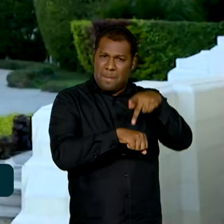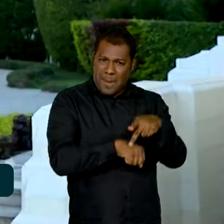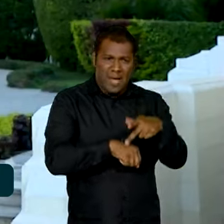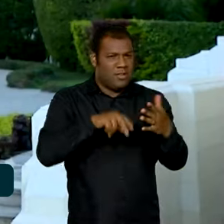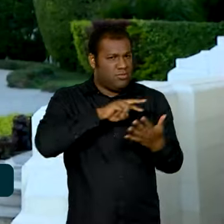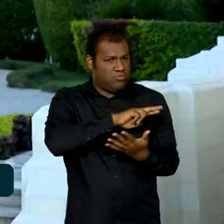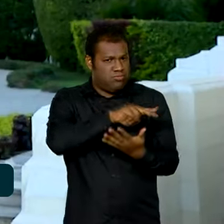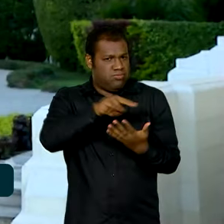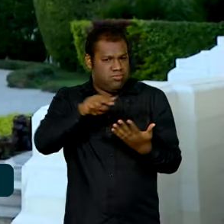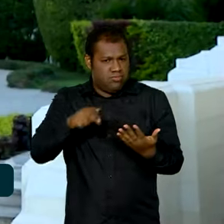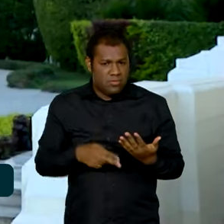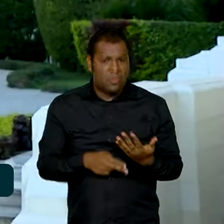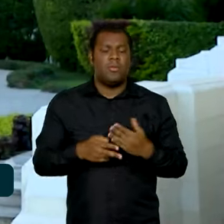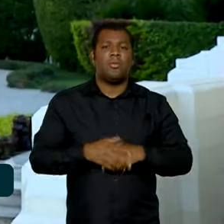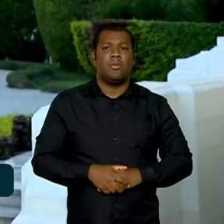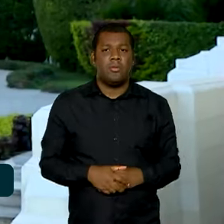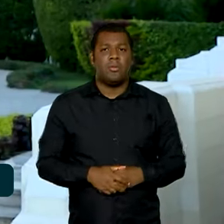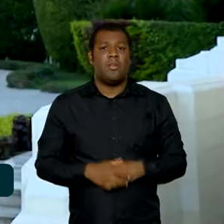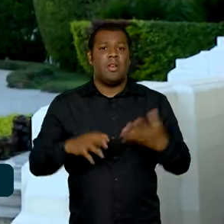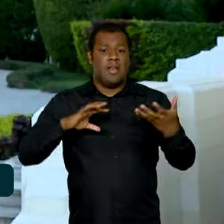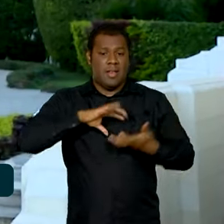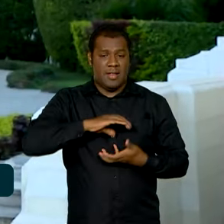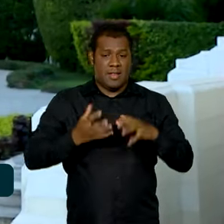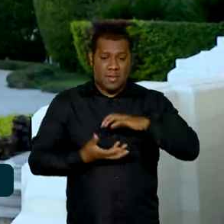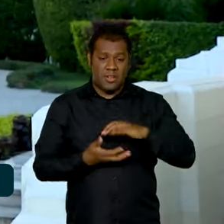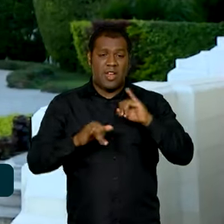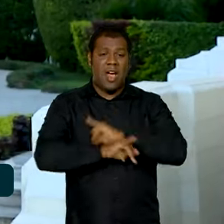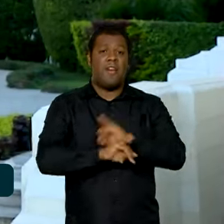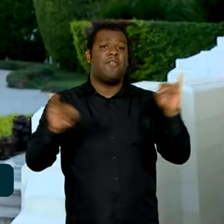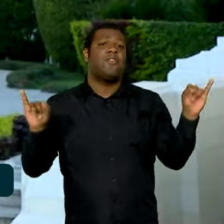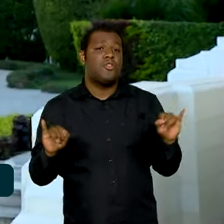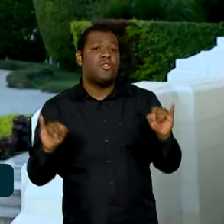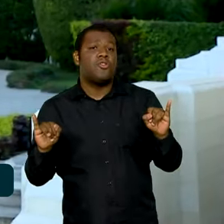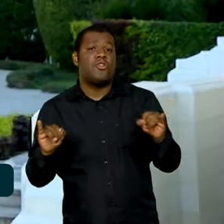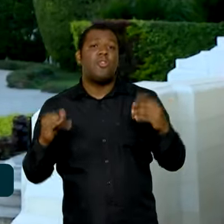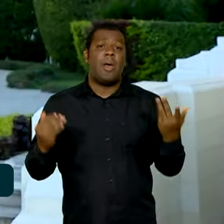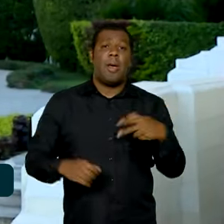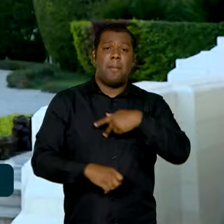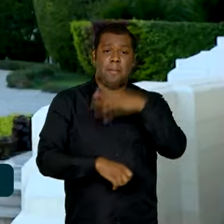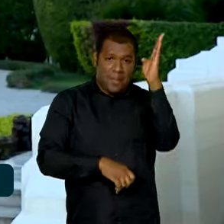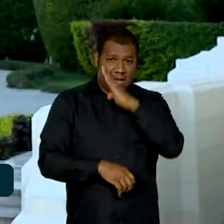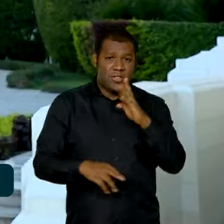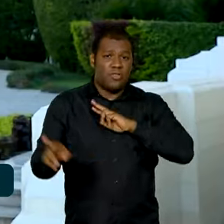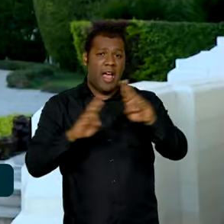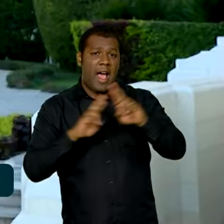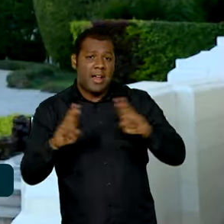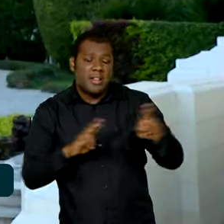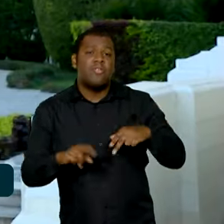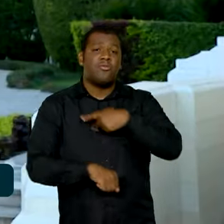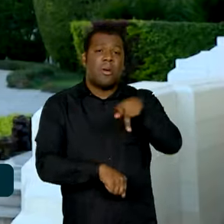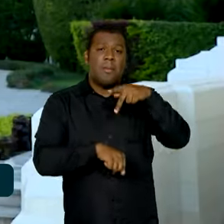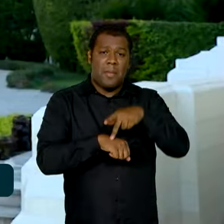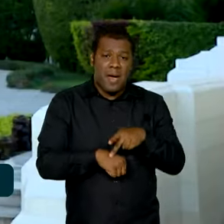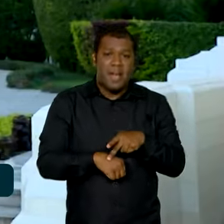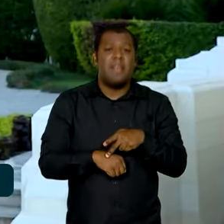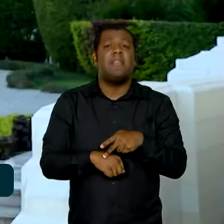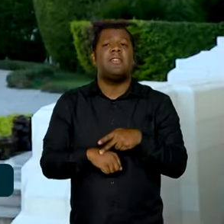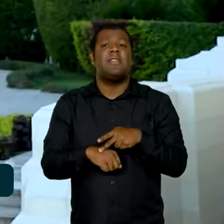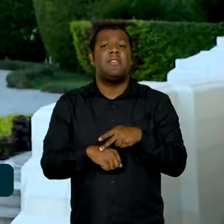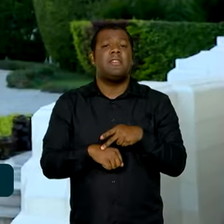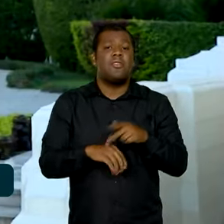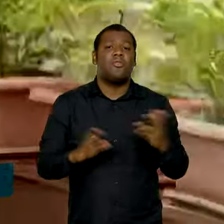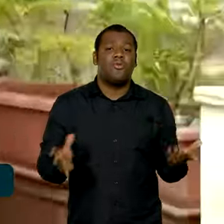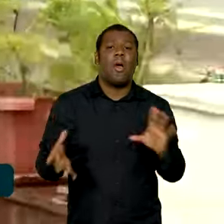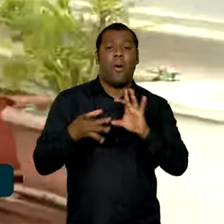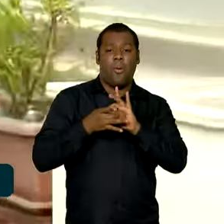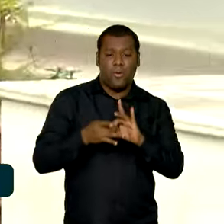Segundo Itamaraty, as relações do Brasil com os países membros da LEA caracterizam-se por forte dimensão humana e